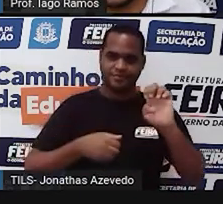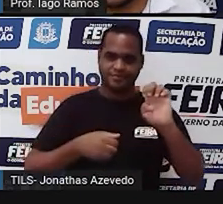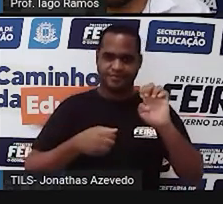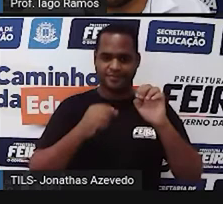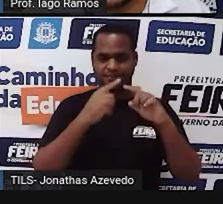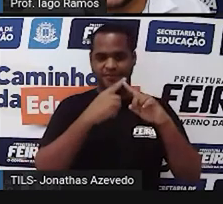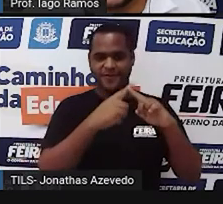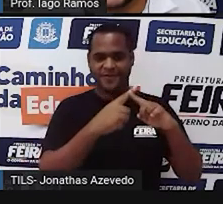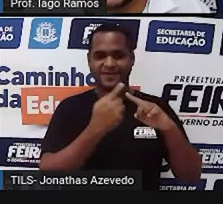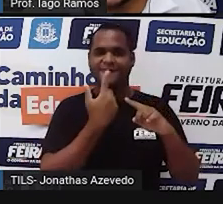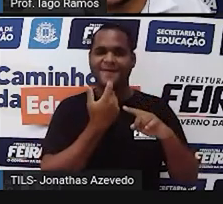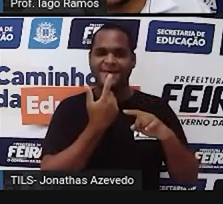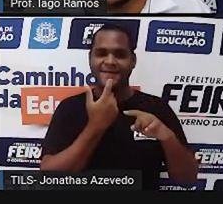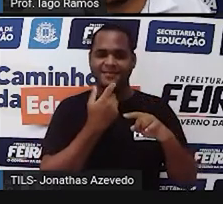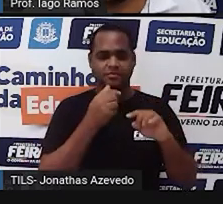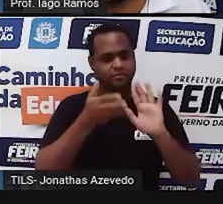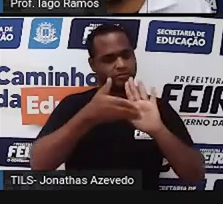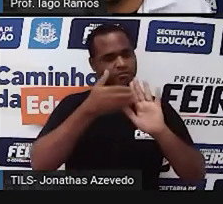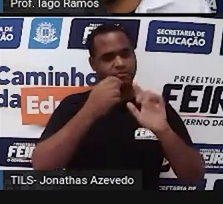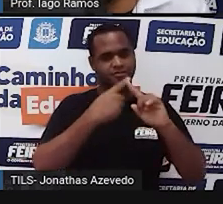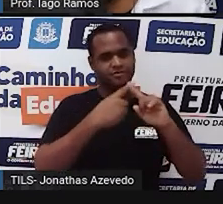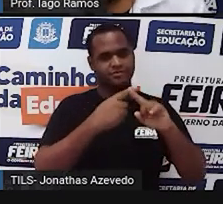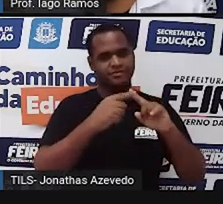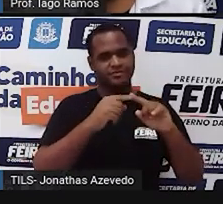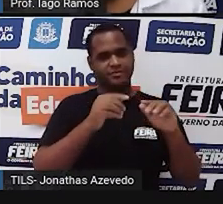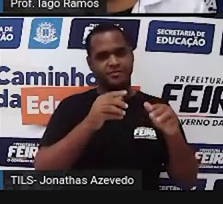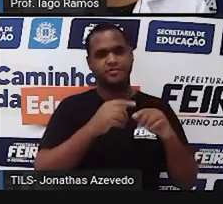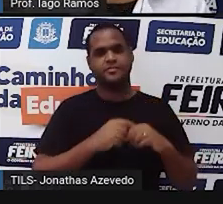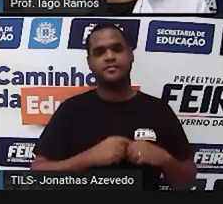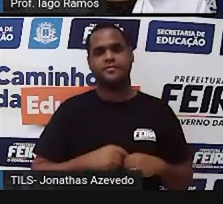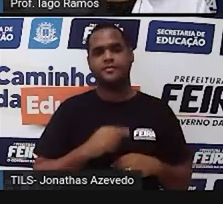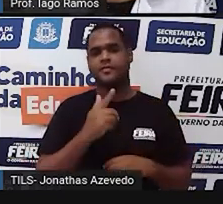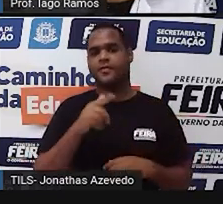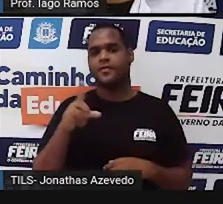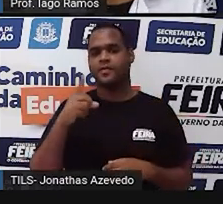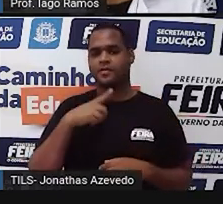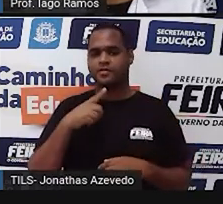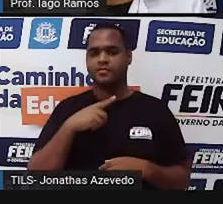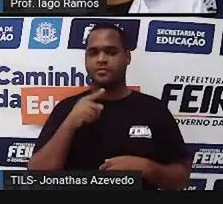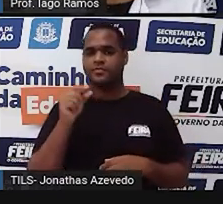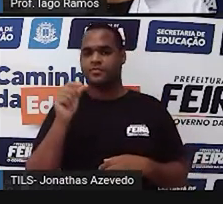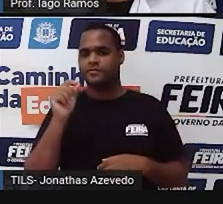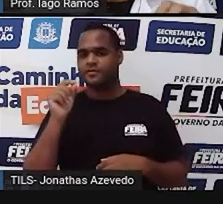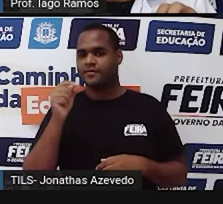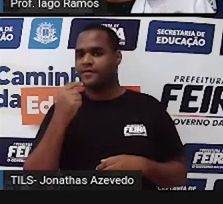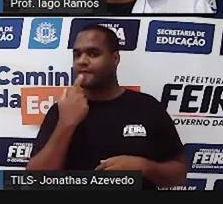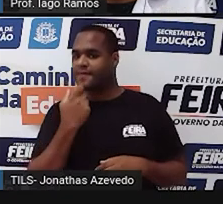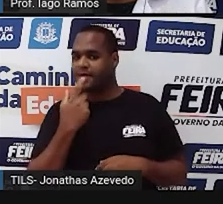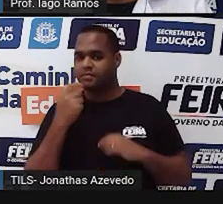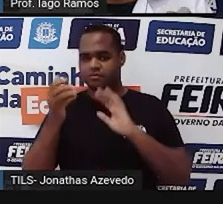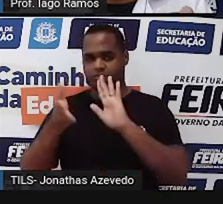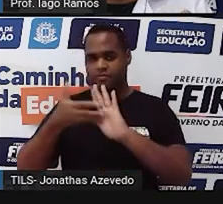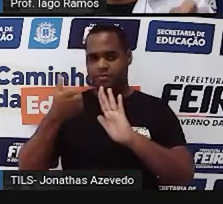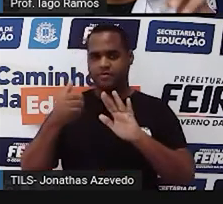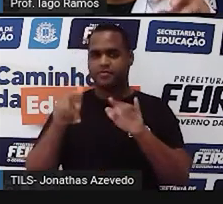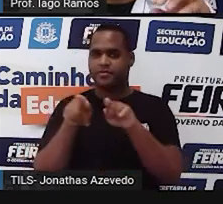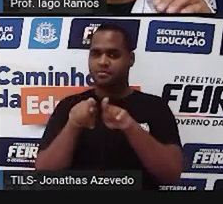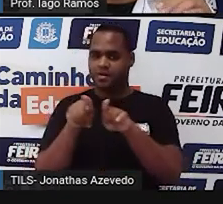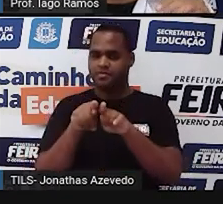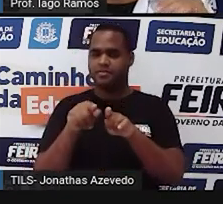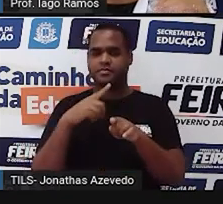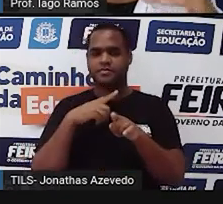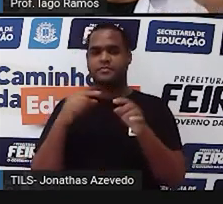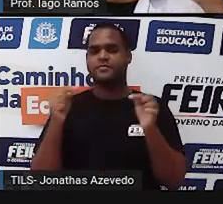vermelho ali, e do outro lado direito eu vou também tirar uma caixinha. Se eu tirar, se eu fizer,